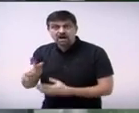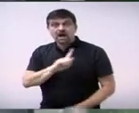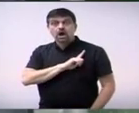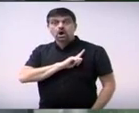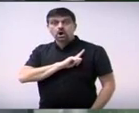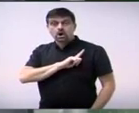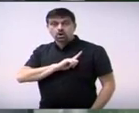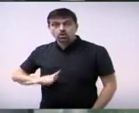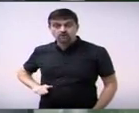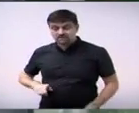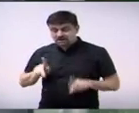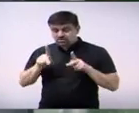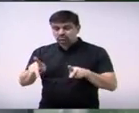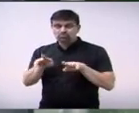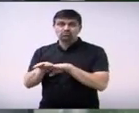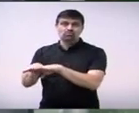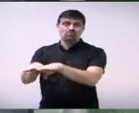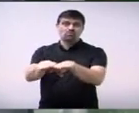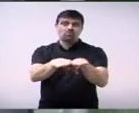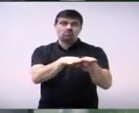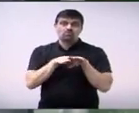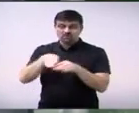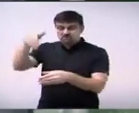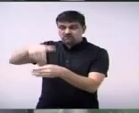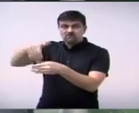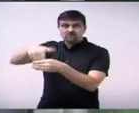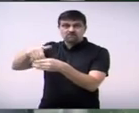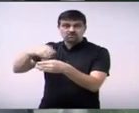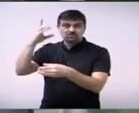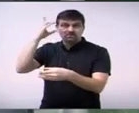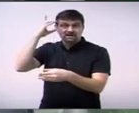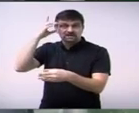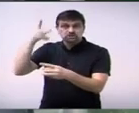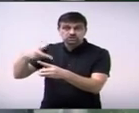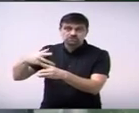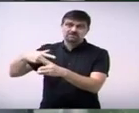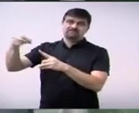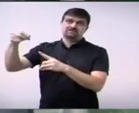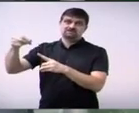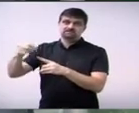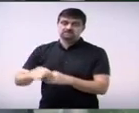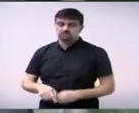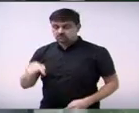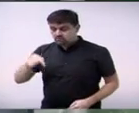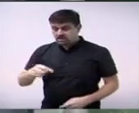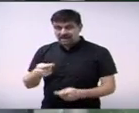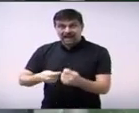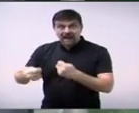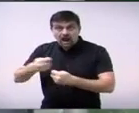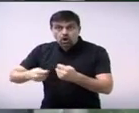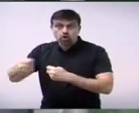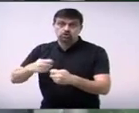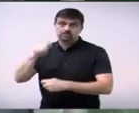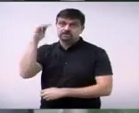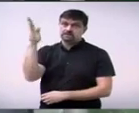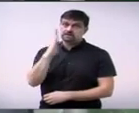brasileira e para a estabilidade econômica política financeira